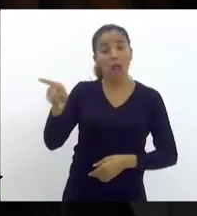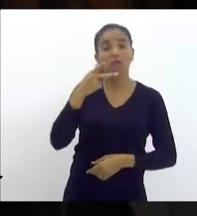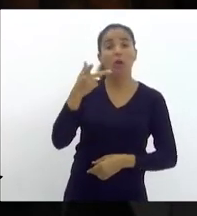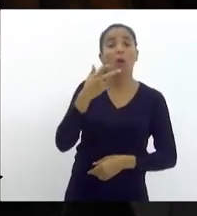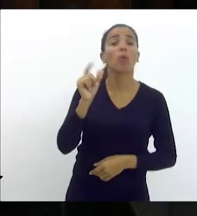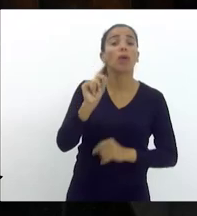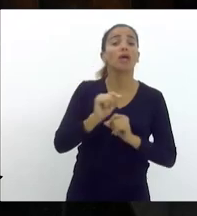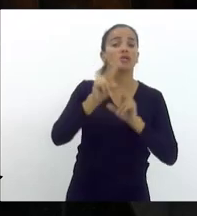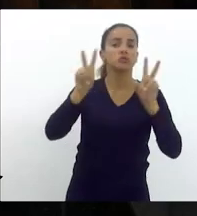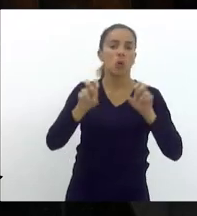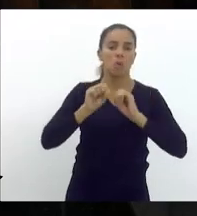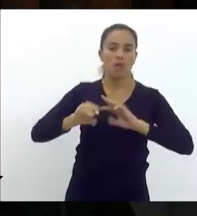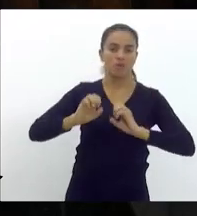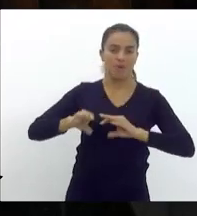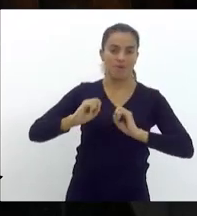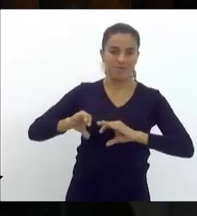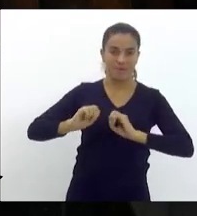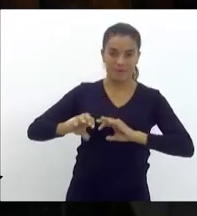da educação.